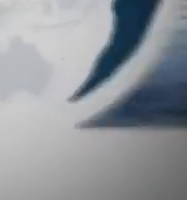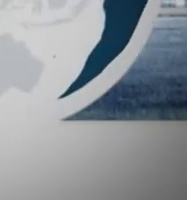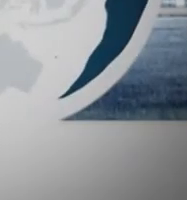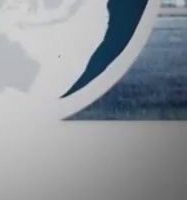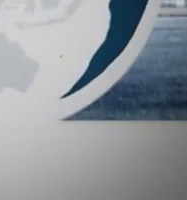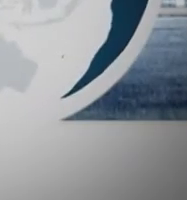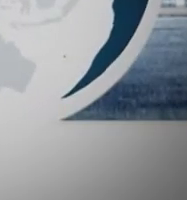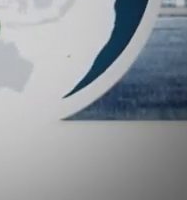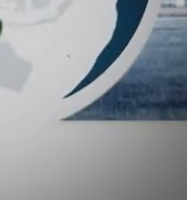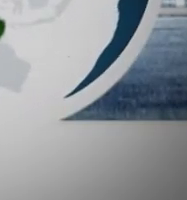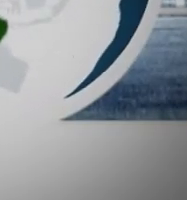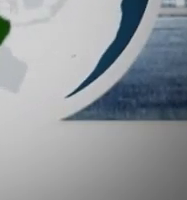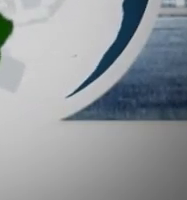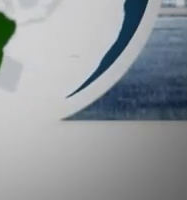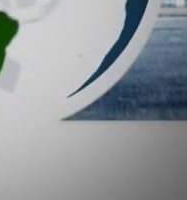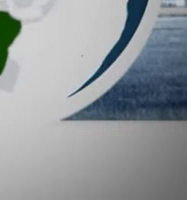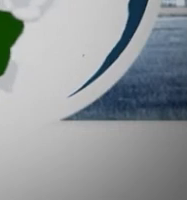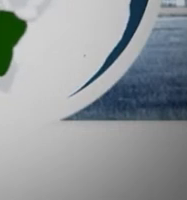Jornal da NBR,